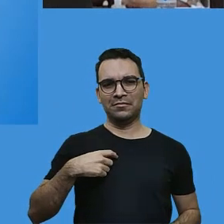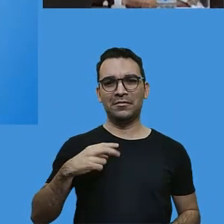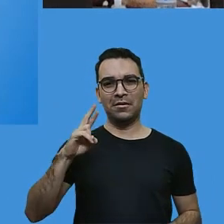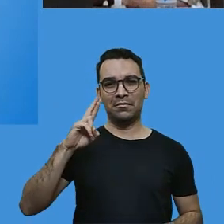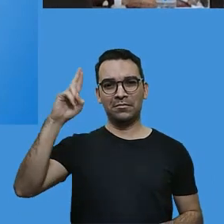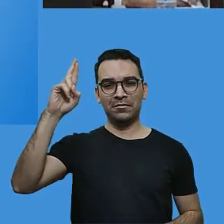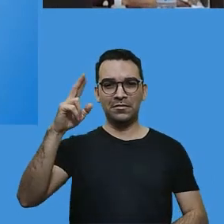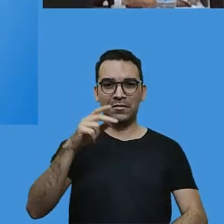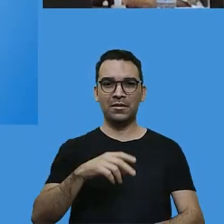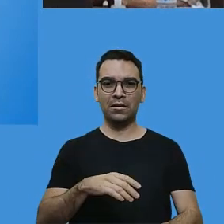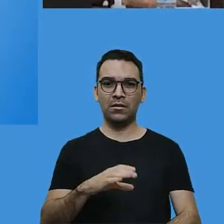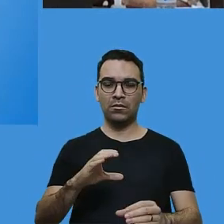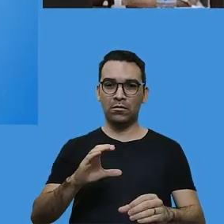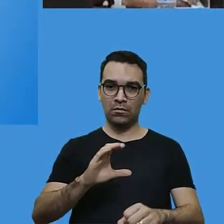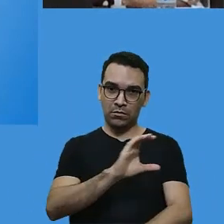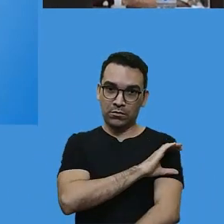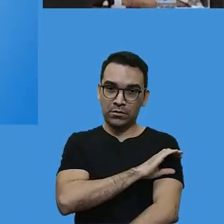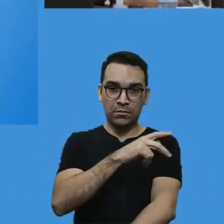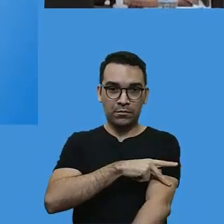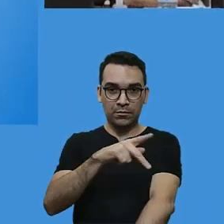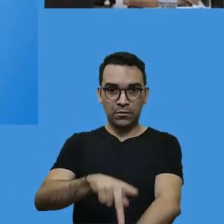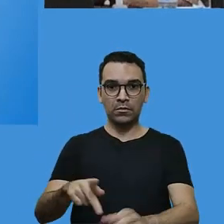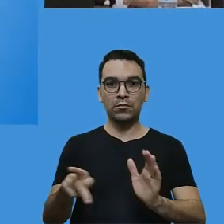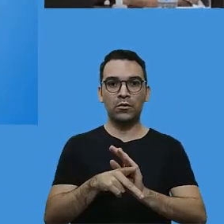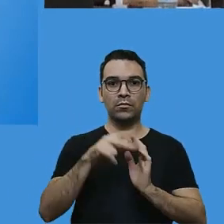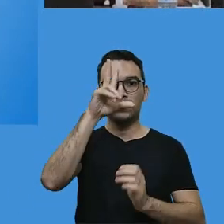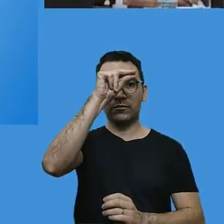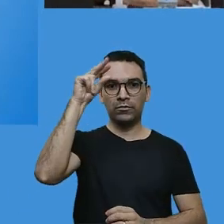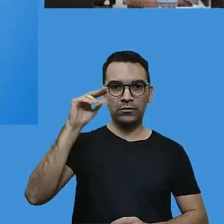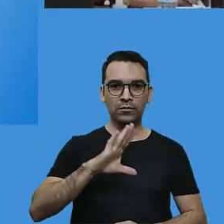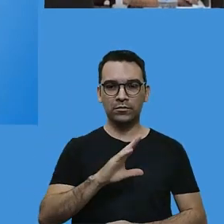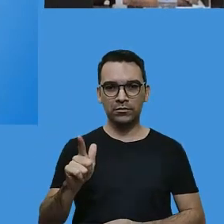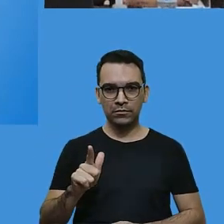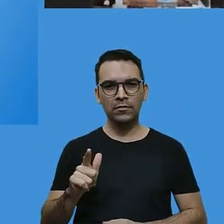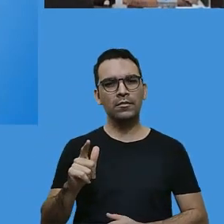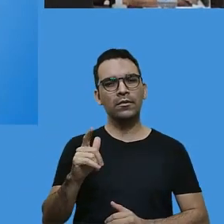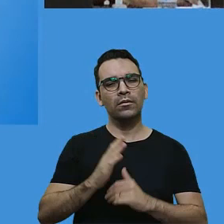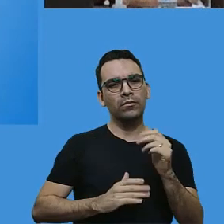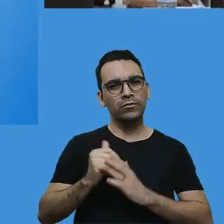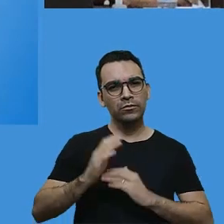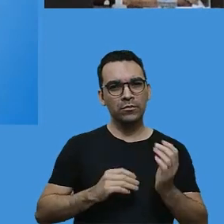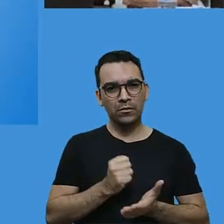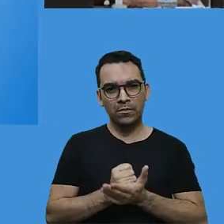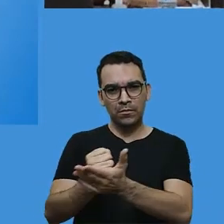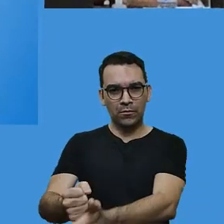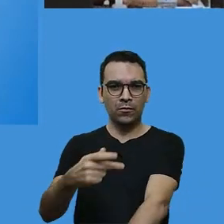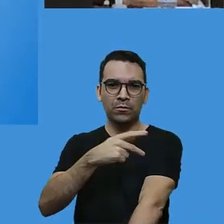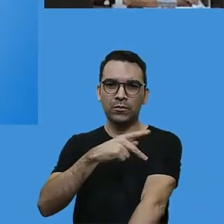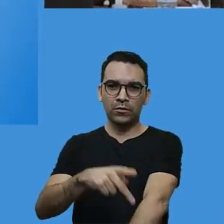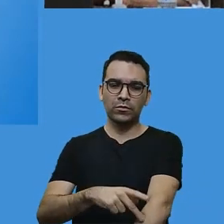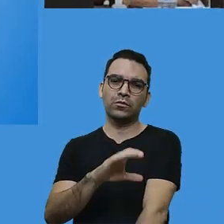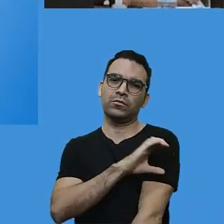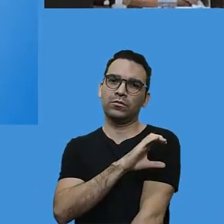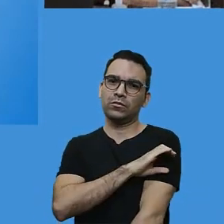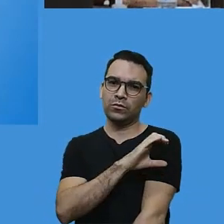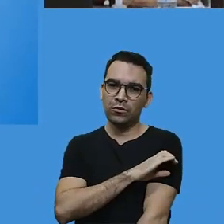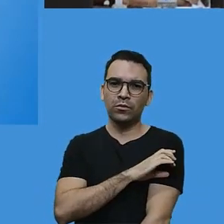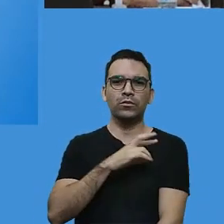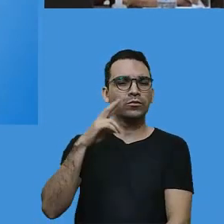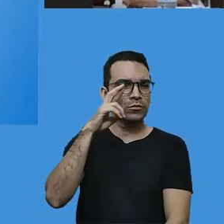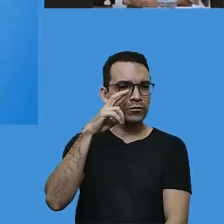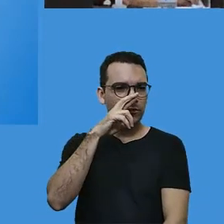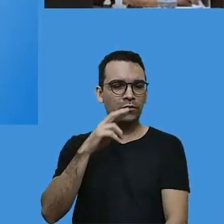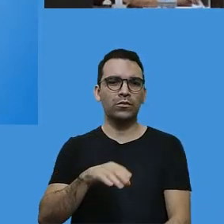coordenação pedagógica das escolas e da REM, nos profissionais do apoio pedagógico, coordenador pedagógico, supervisor